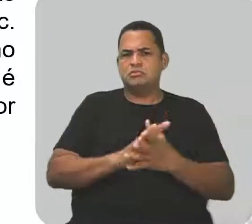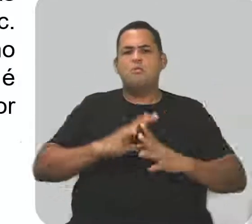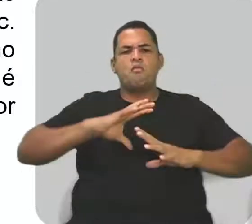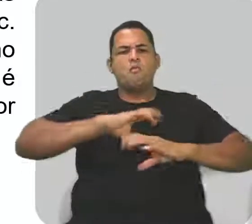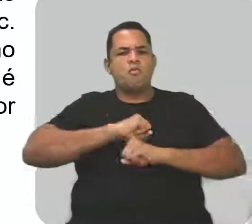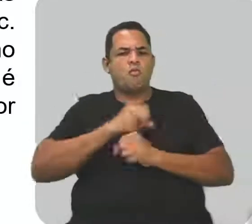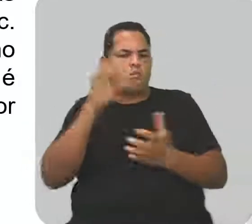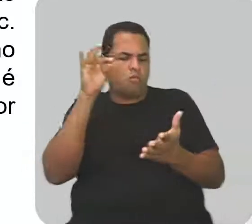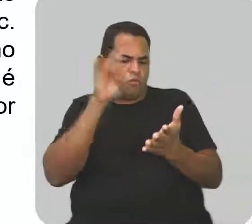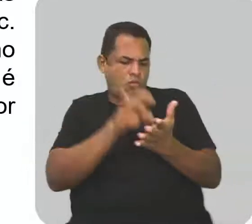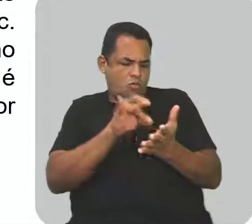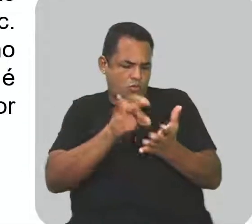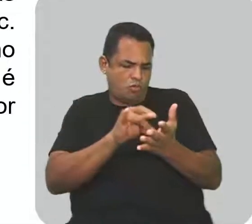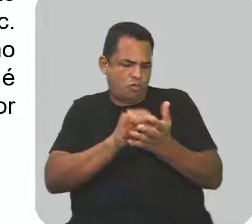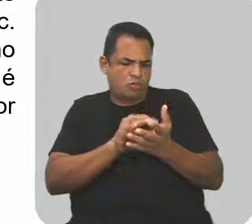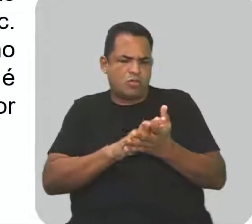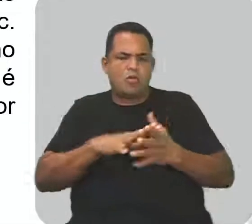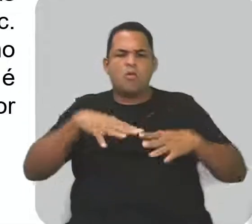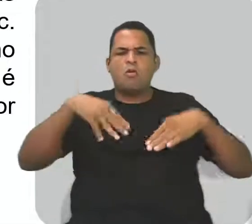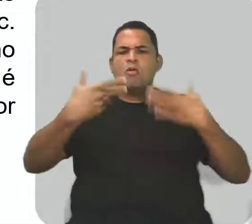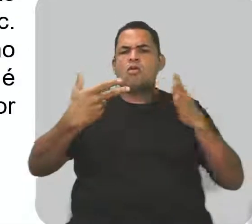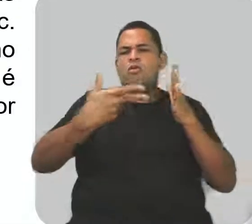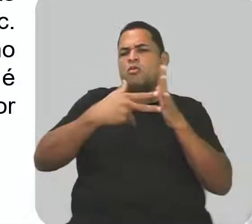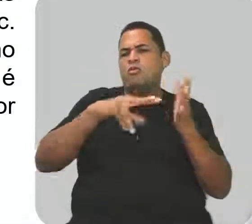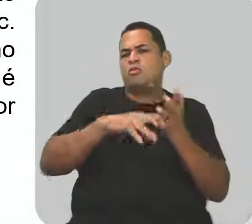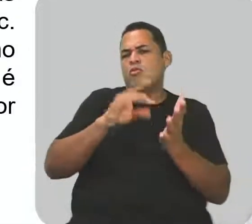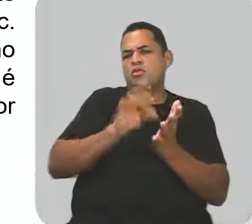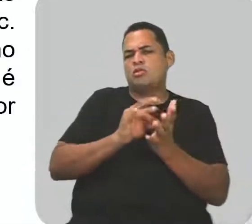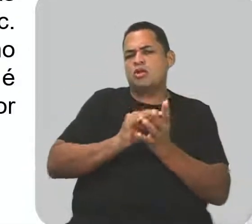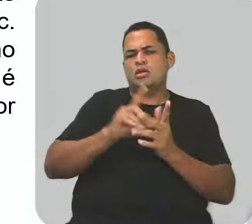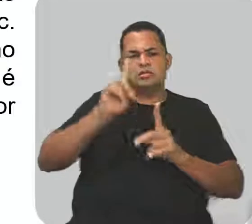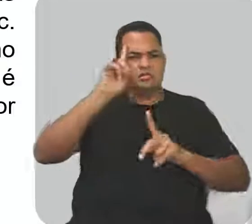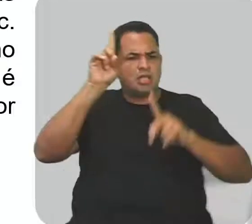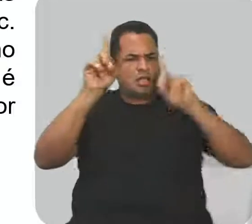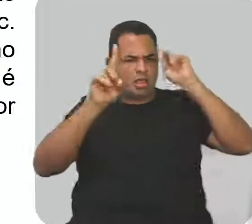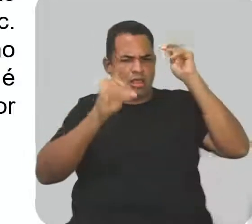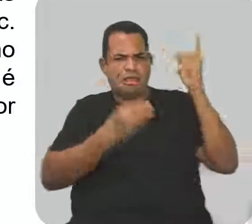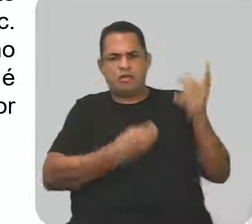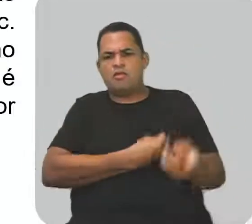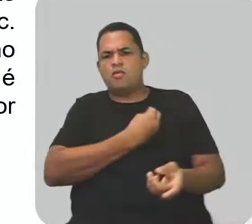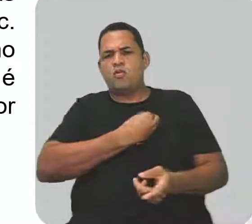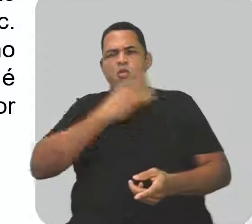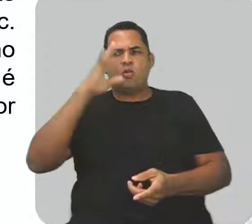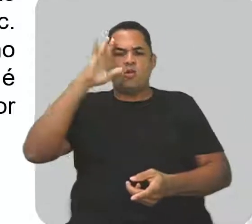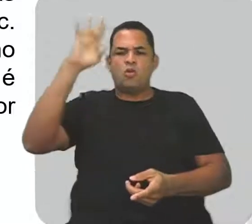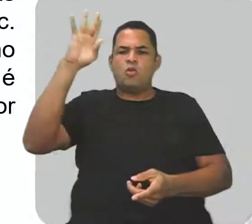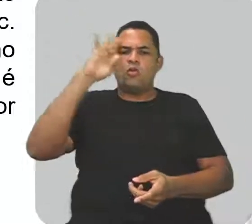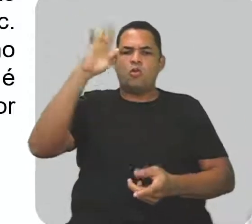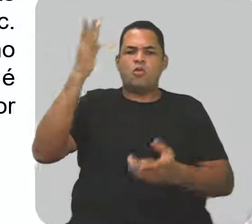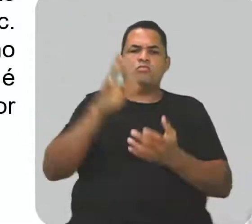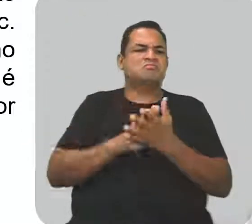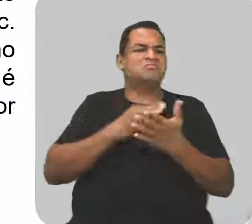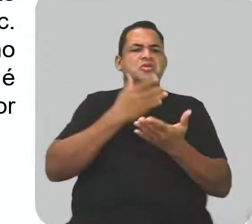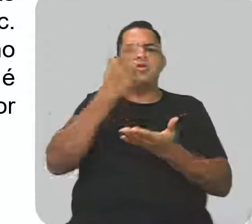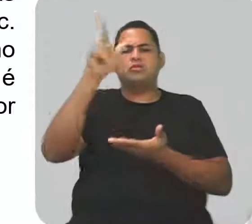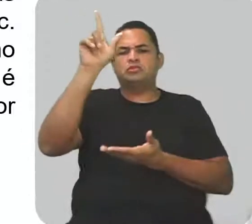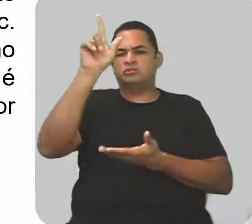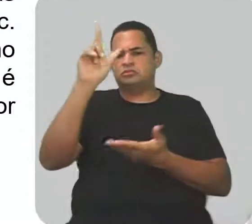Compreendemos a realidade. O sentido real das ideias. Vivências. Sonhos. etc.